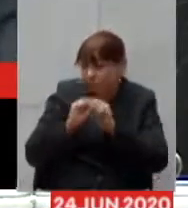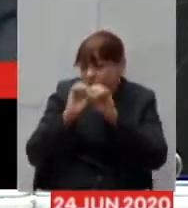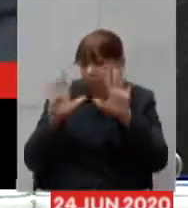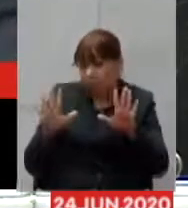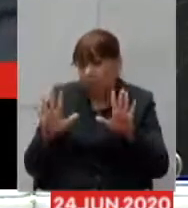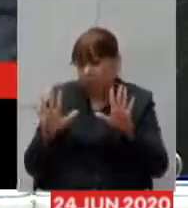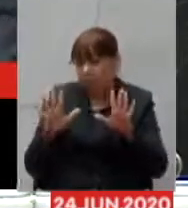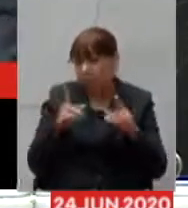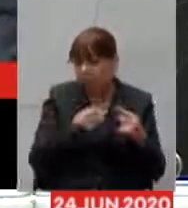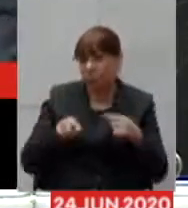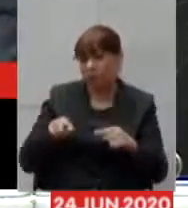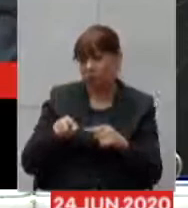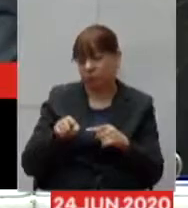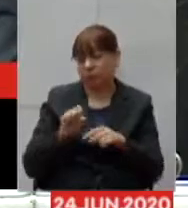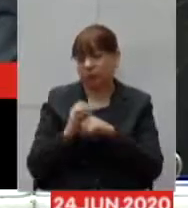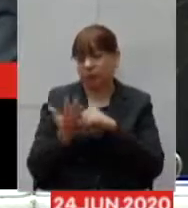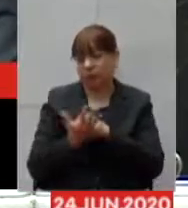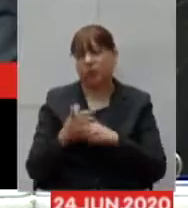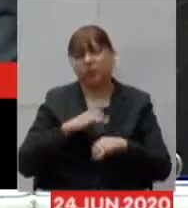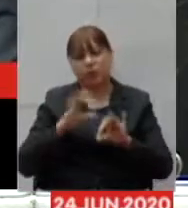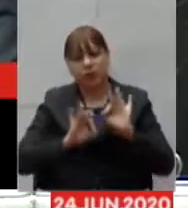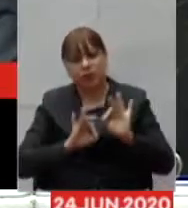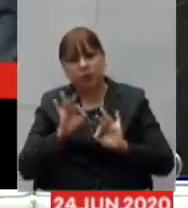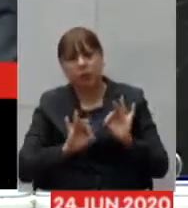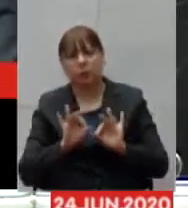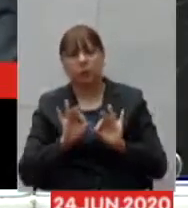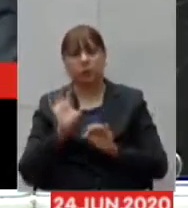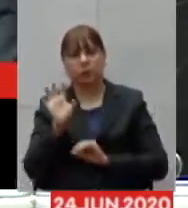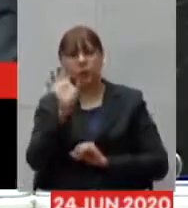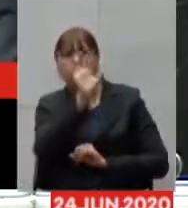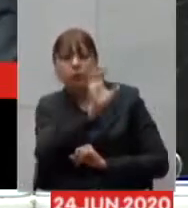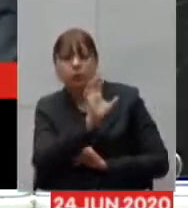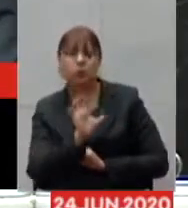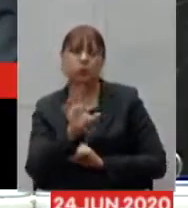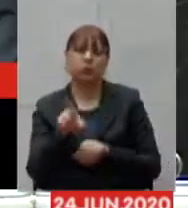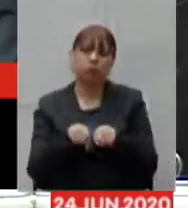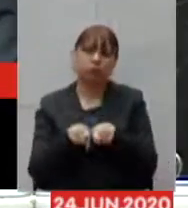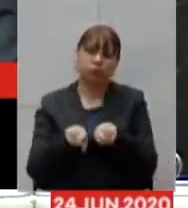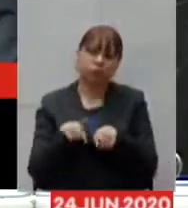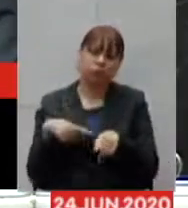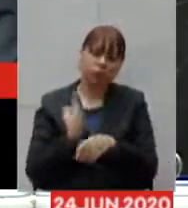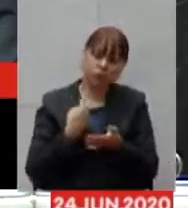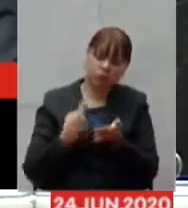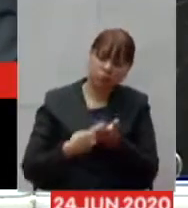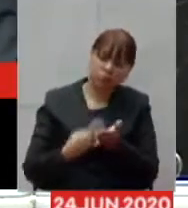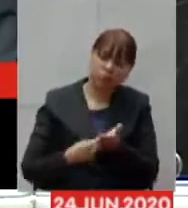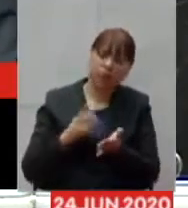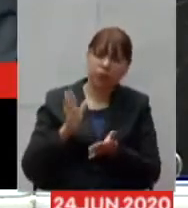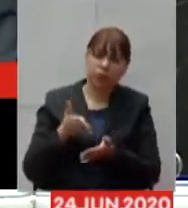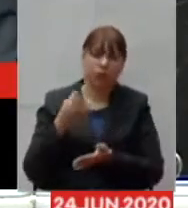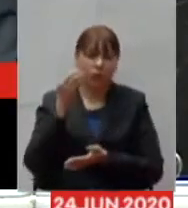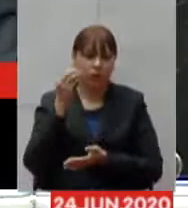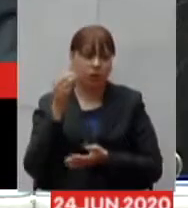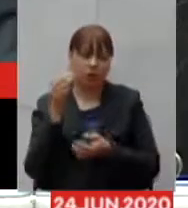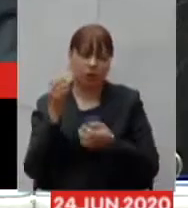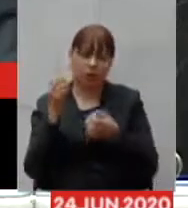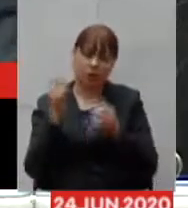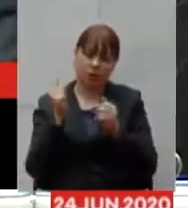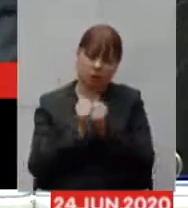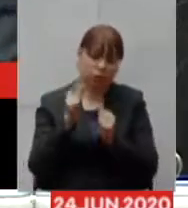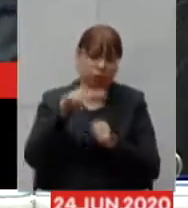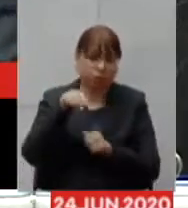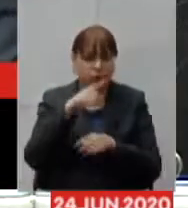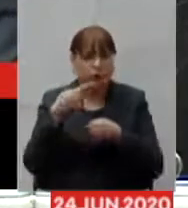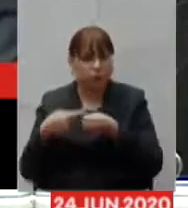enfrentamento que ele passa pelos nossos planos macro regionais ali é onde nós combinamos já previamente com municípios com